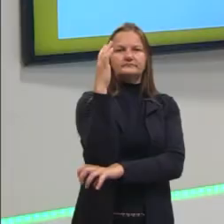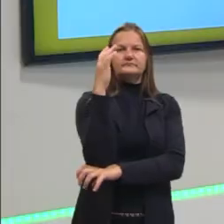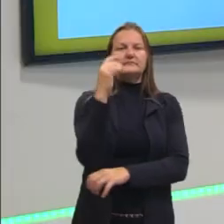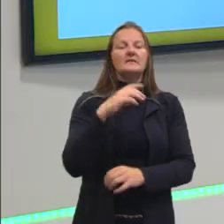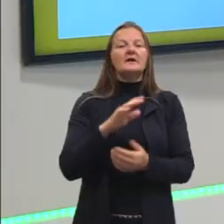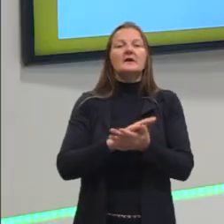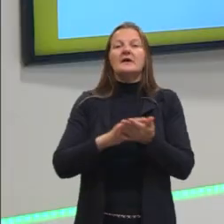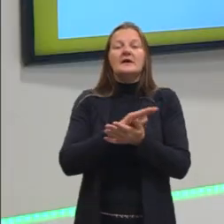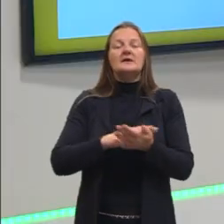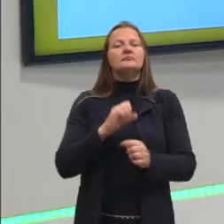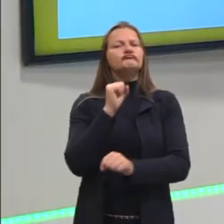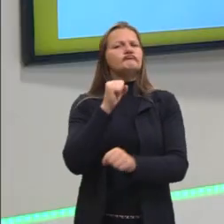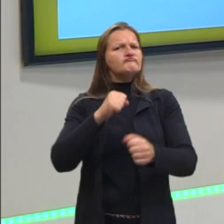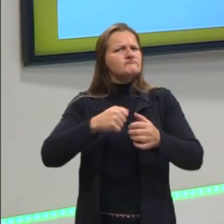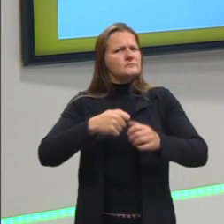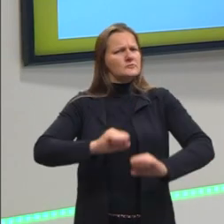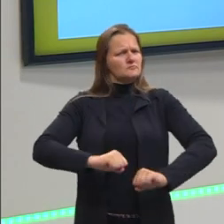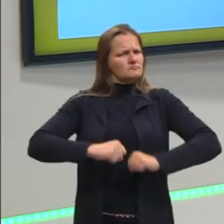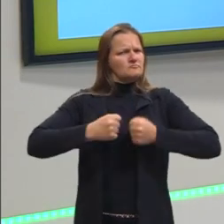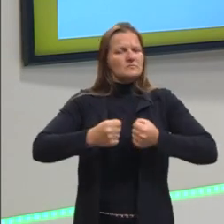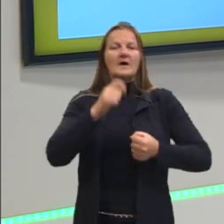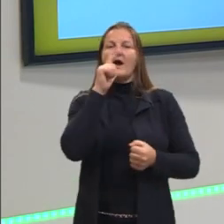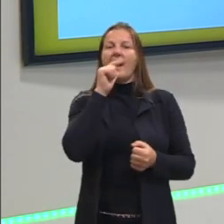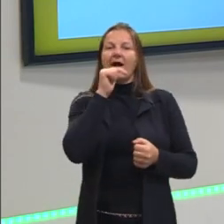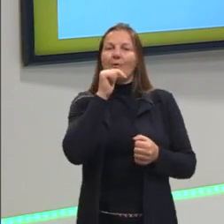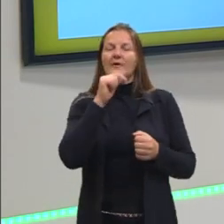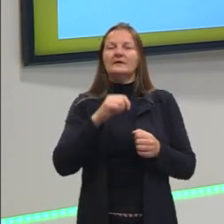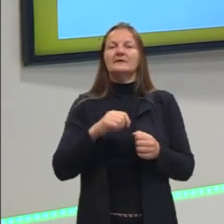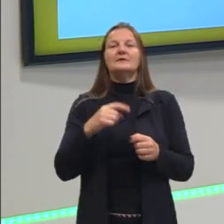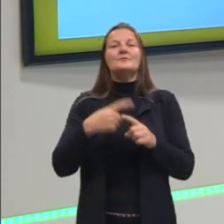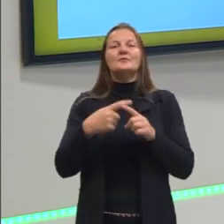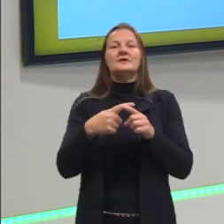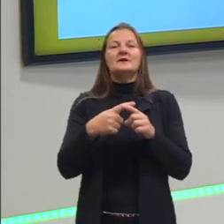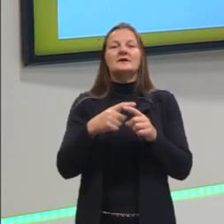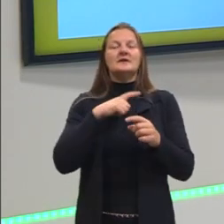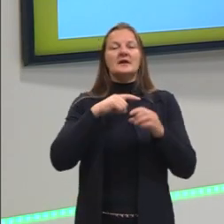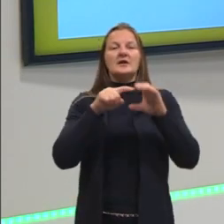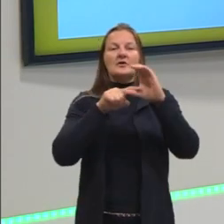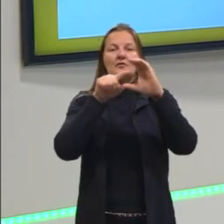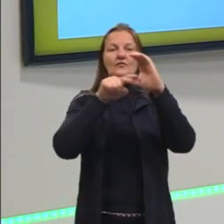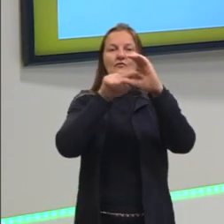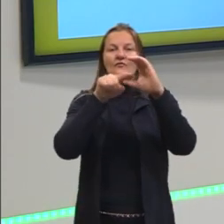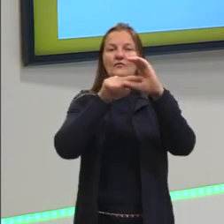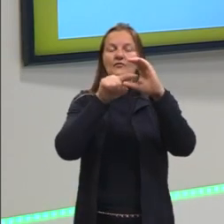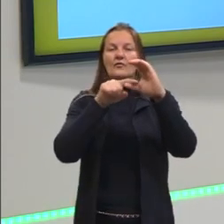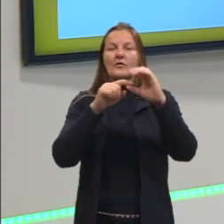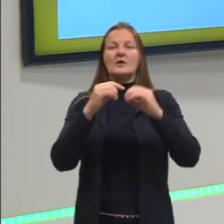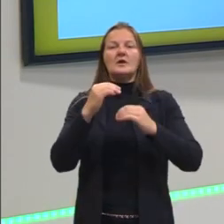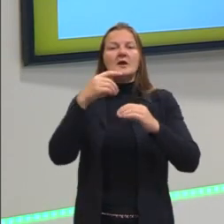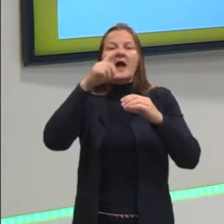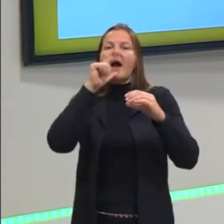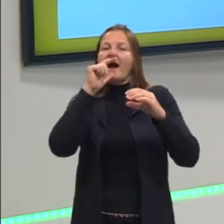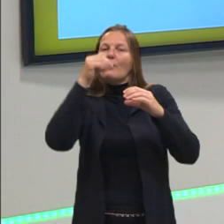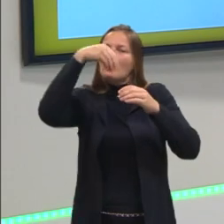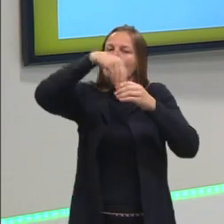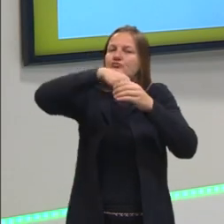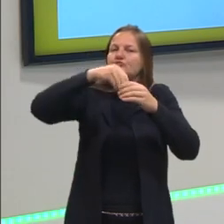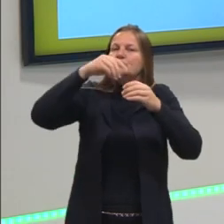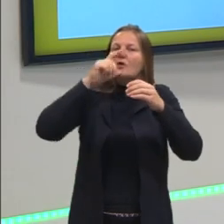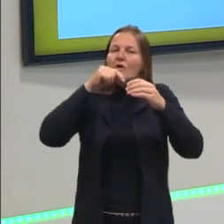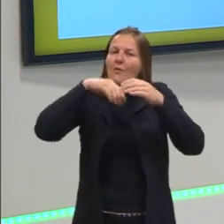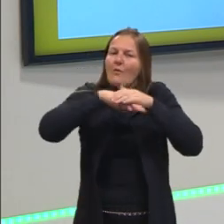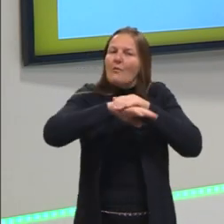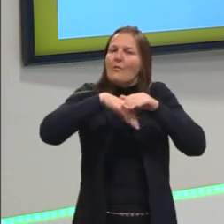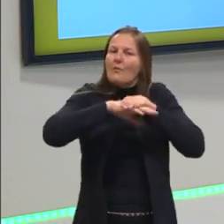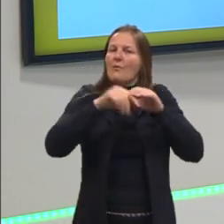tempo sem água do que, por exemplo, os seres humanos, né? Porque ela tem esse vacúolo bem desenvolvido que guarda água ali para ela ir utilizando.